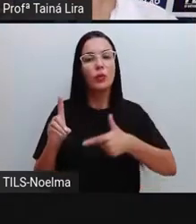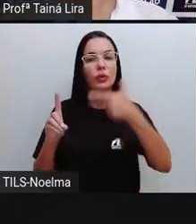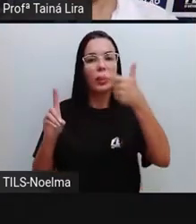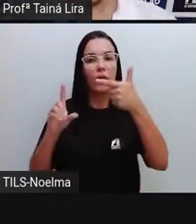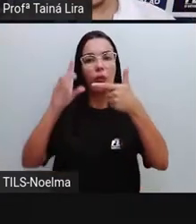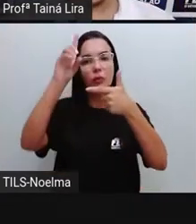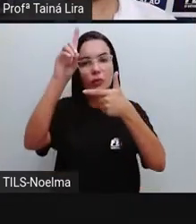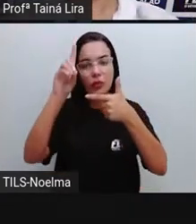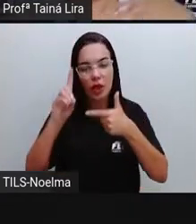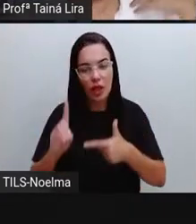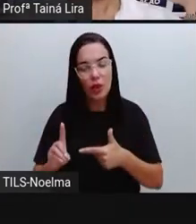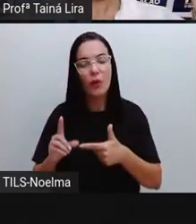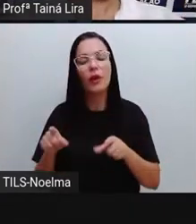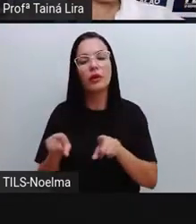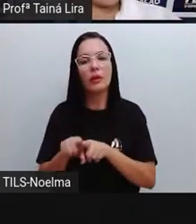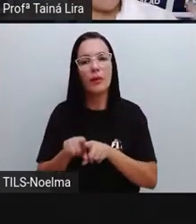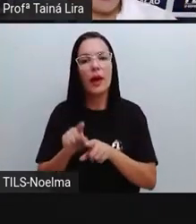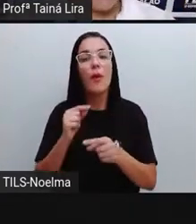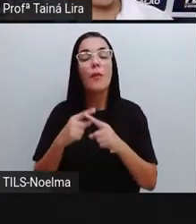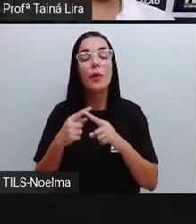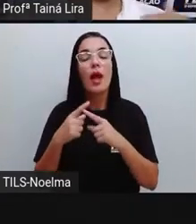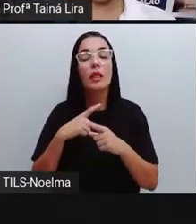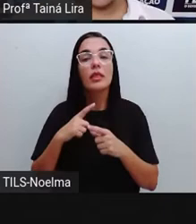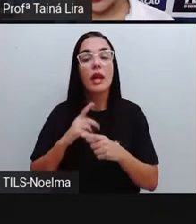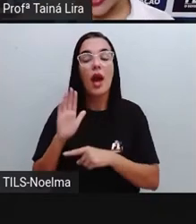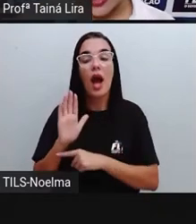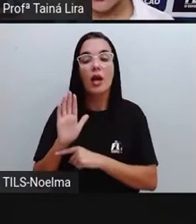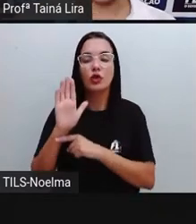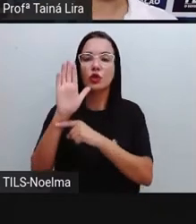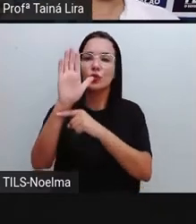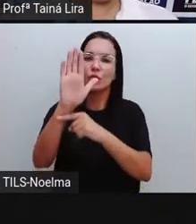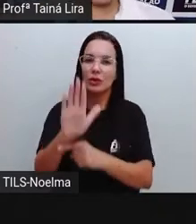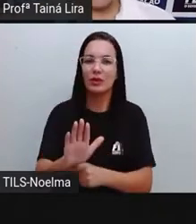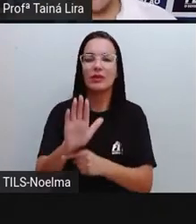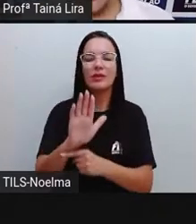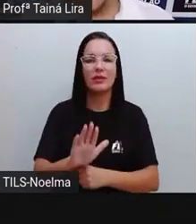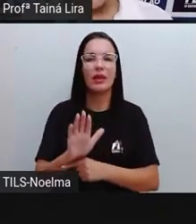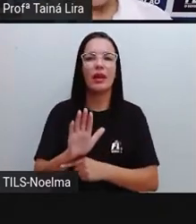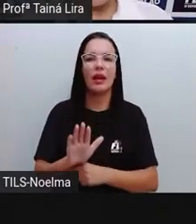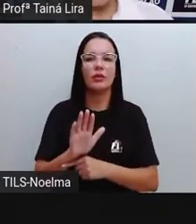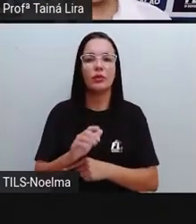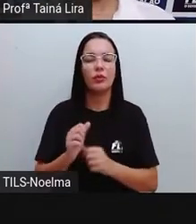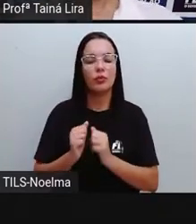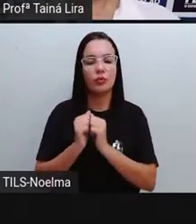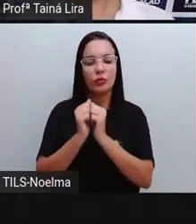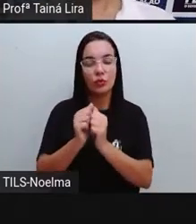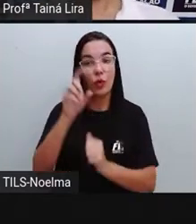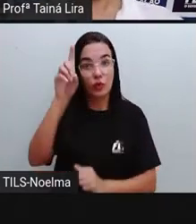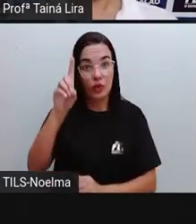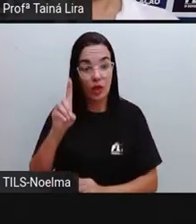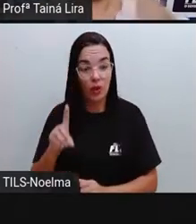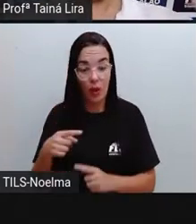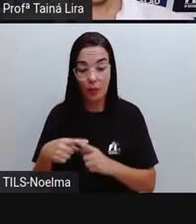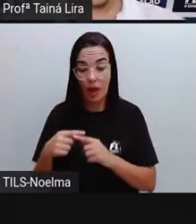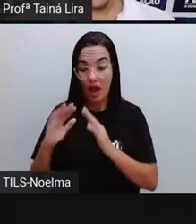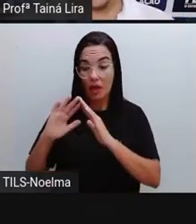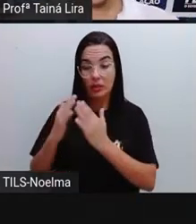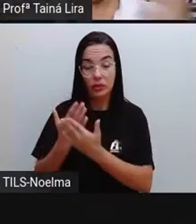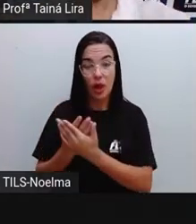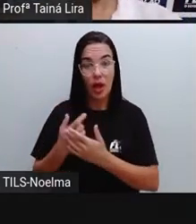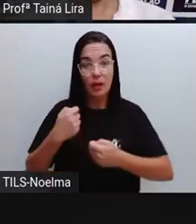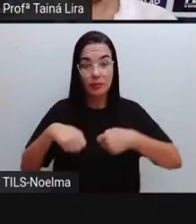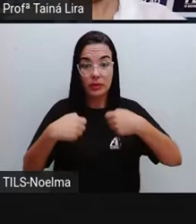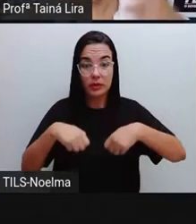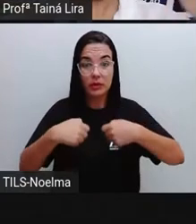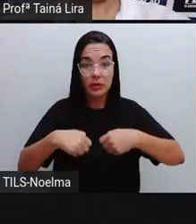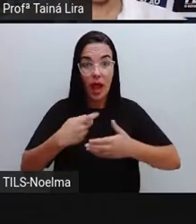ajudando, né? Ele tem um papel ali junto com o diretor para a escola poder funcionar. Então, o gestor é a